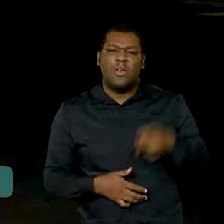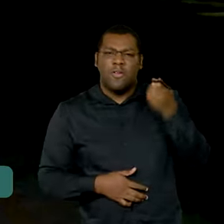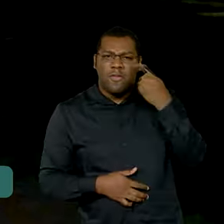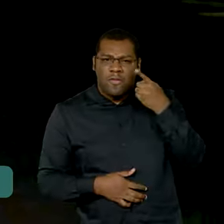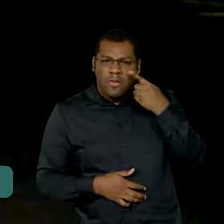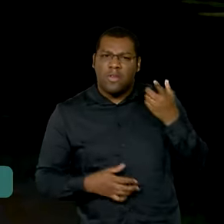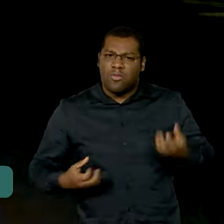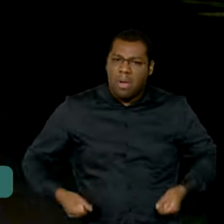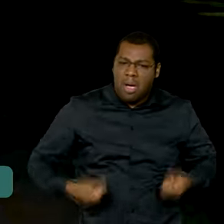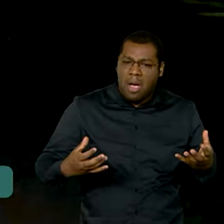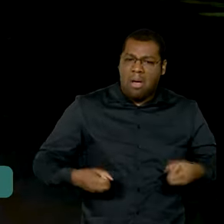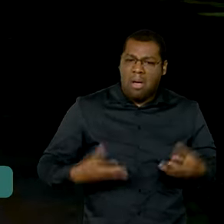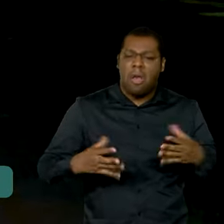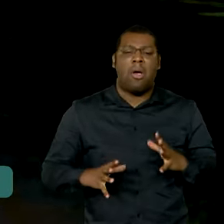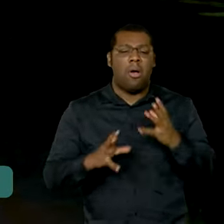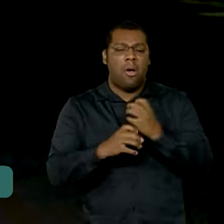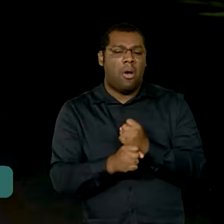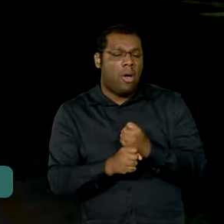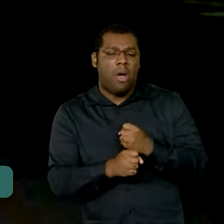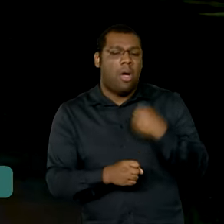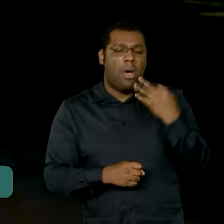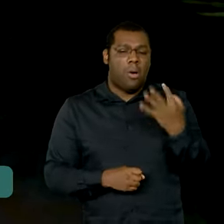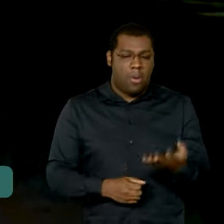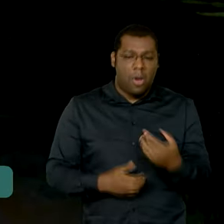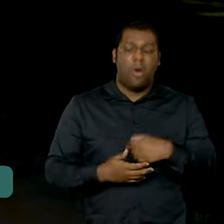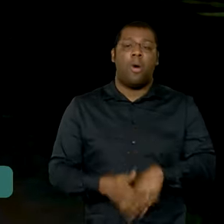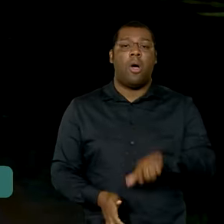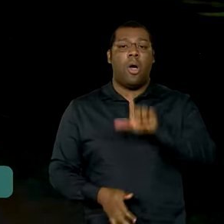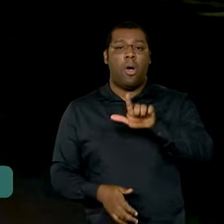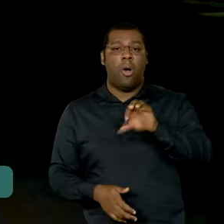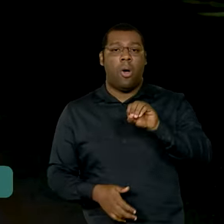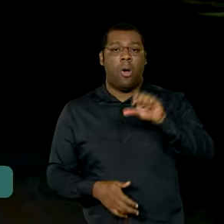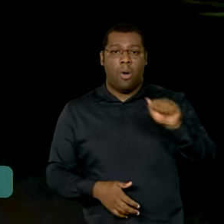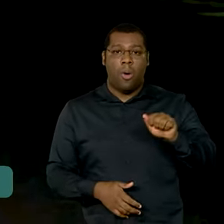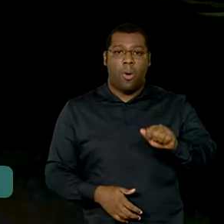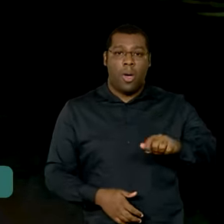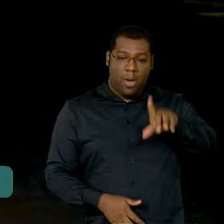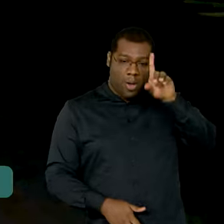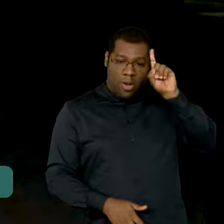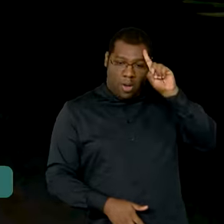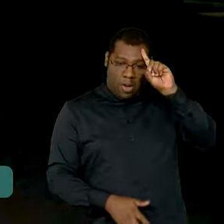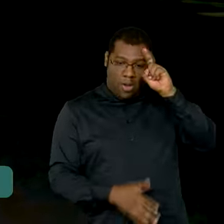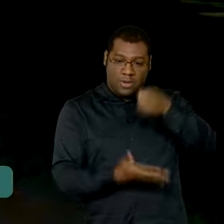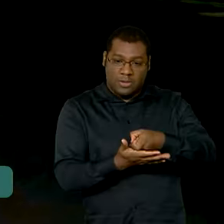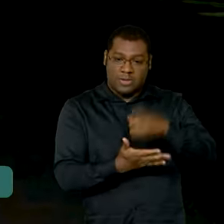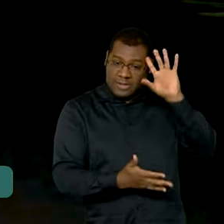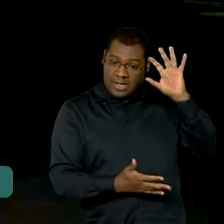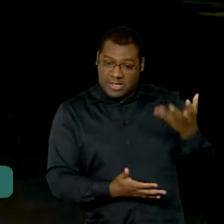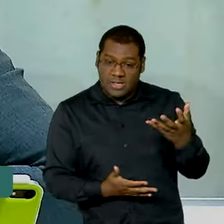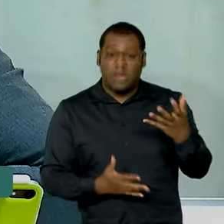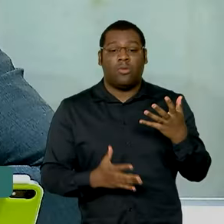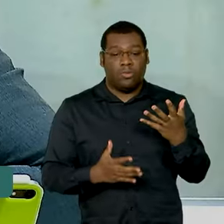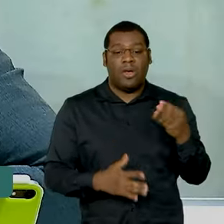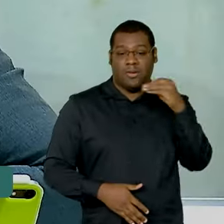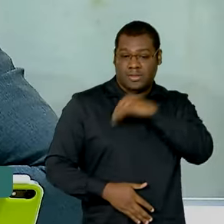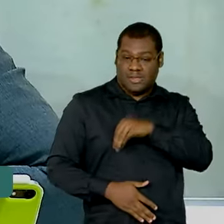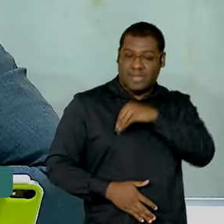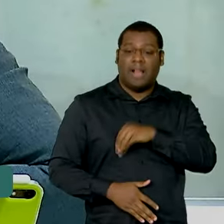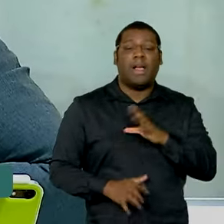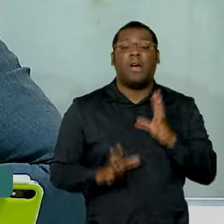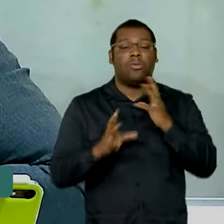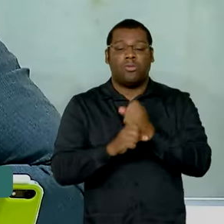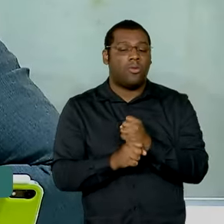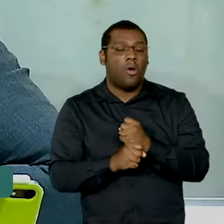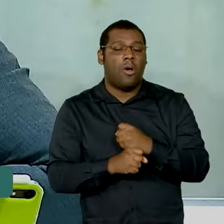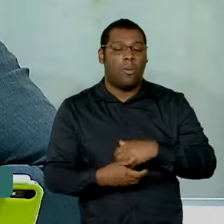efetuados. E é na LOA que é batido o martelo sobre, por exemplo, o valor do salário mínimo. Quem olha aí para